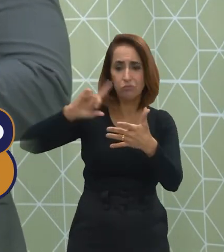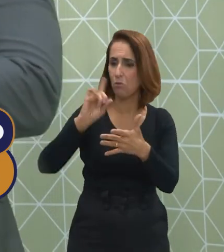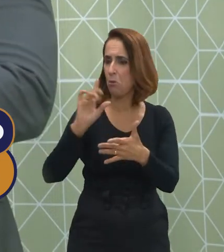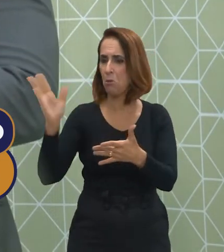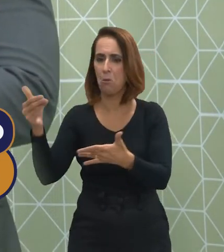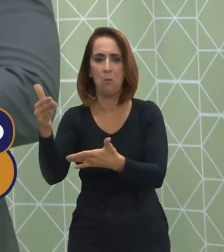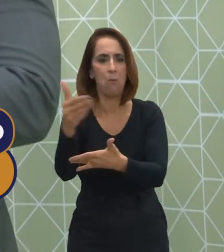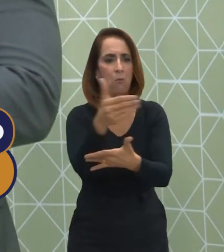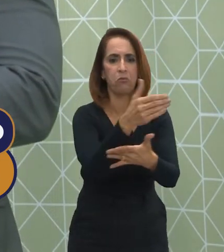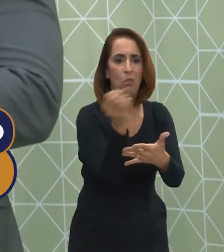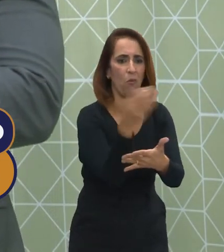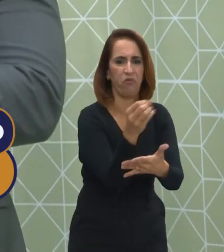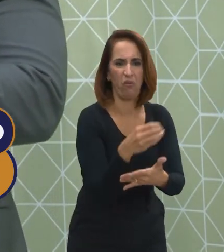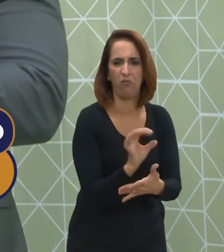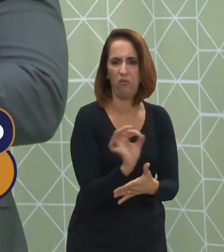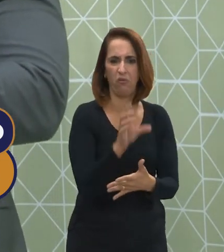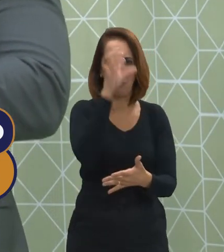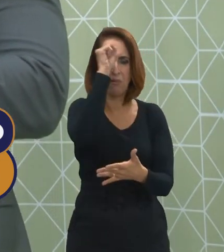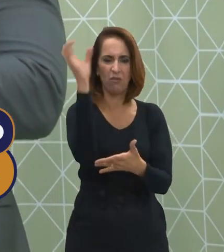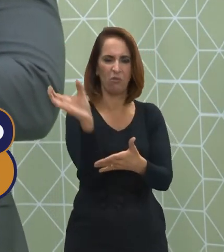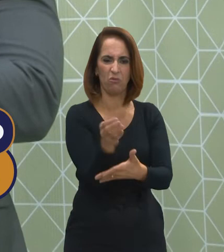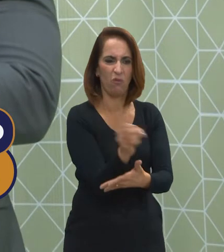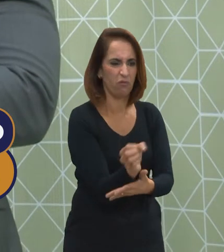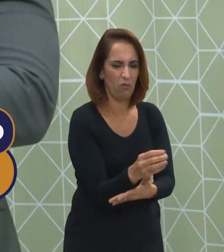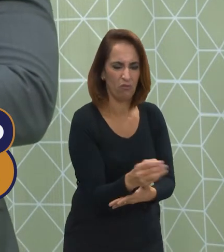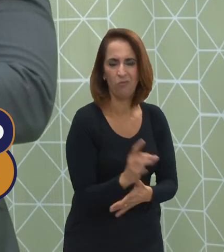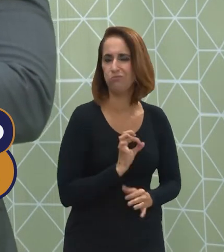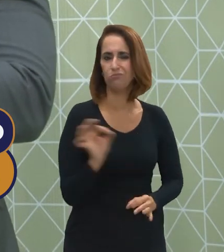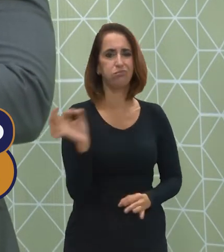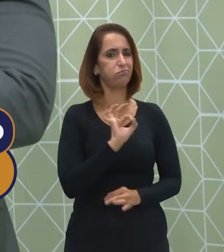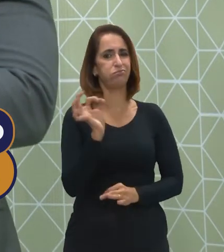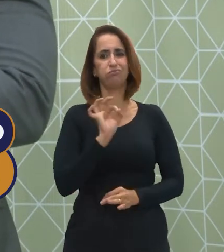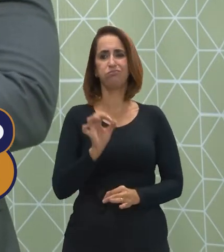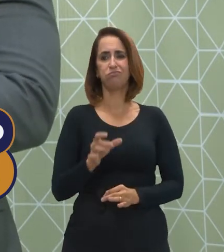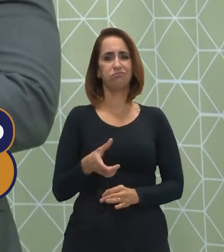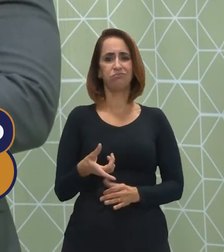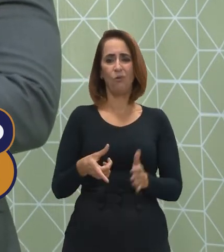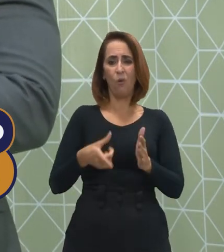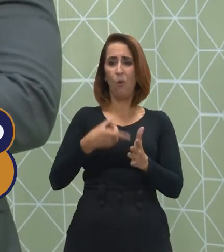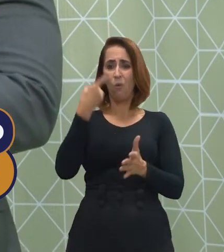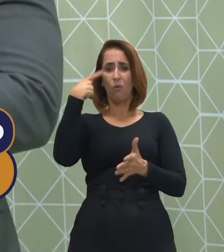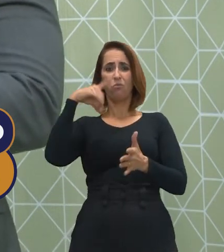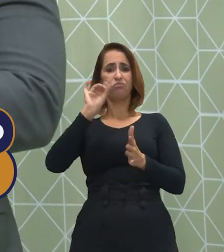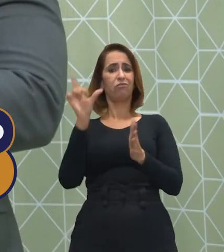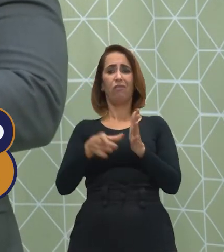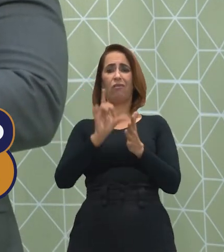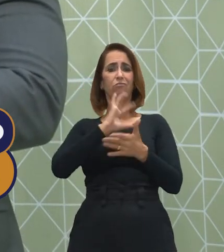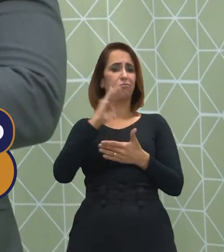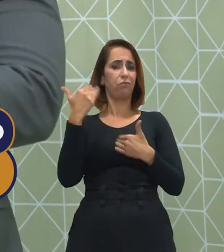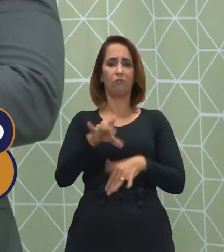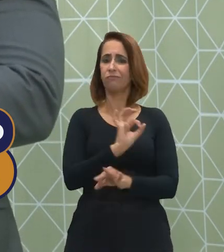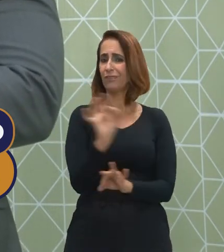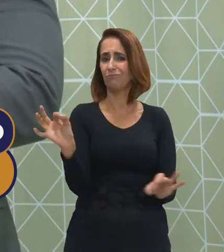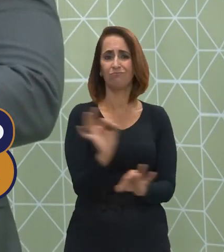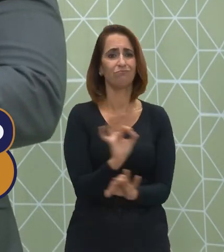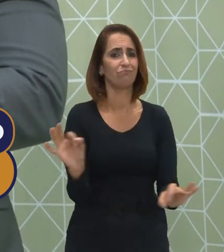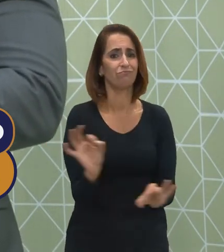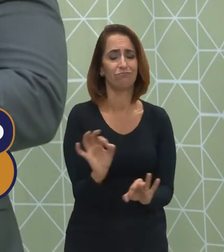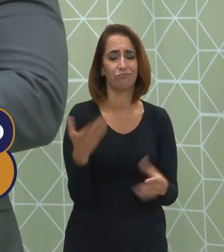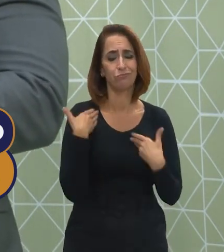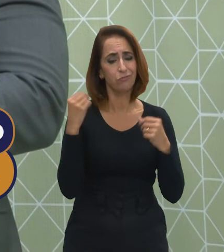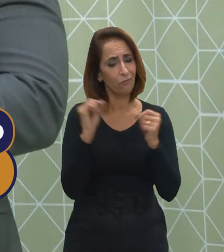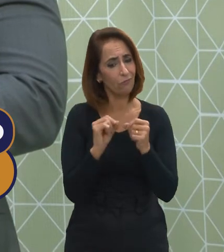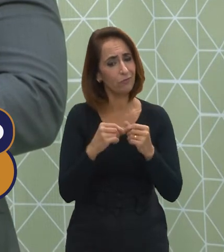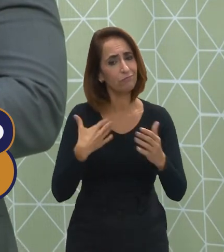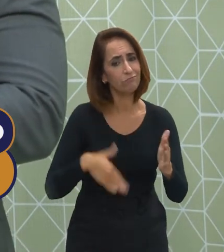buscar aprender uma coisa nova às vésperas da prova enquanto o que ele já